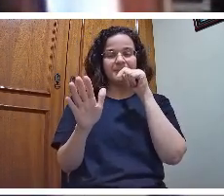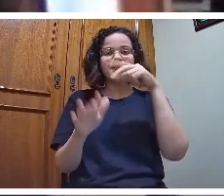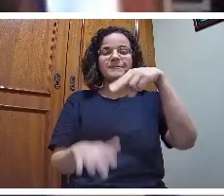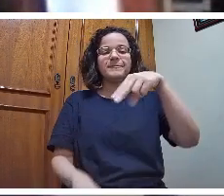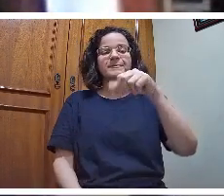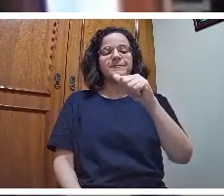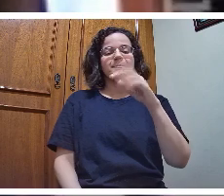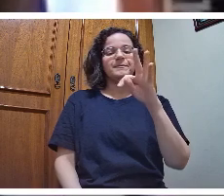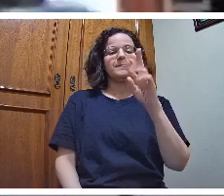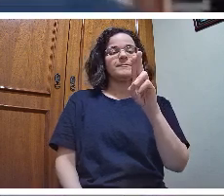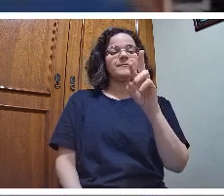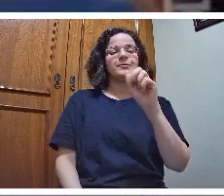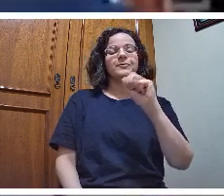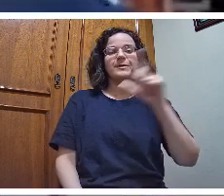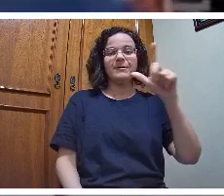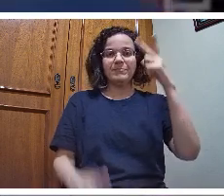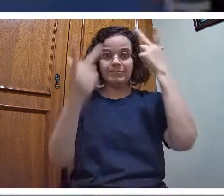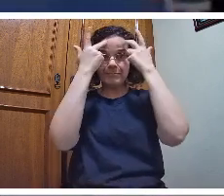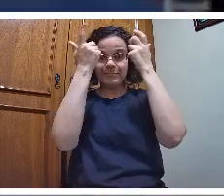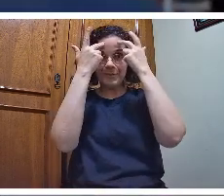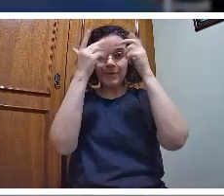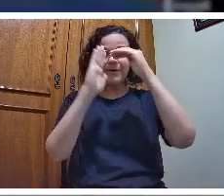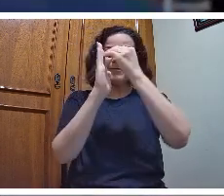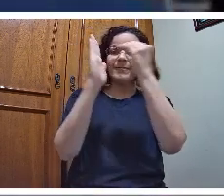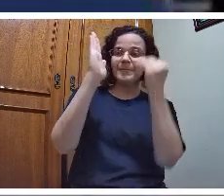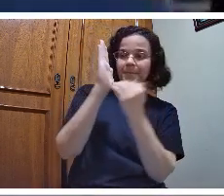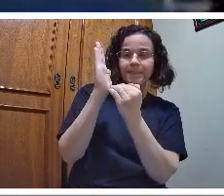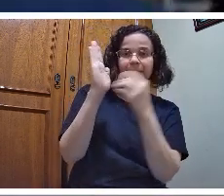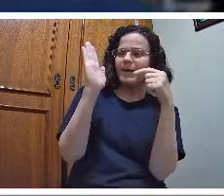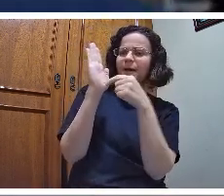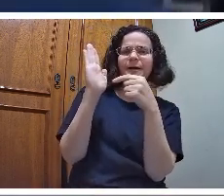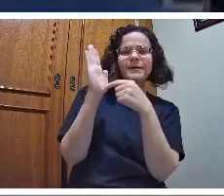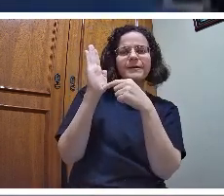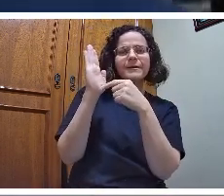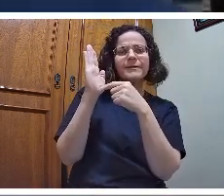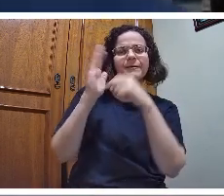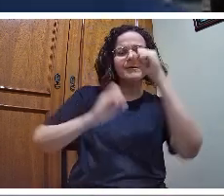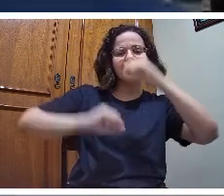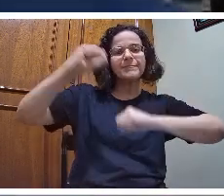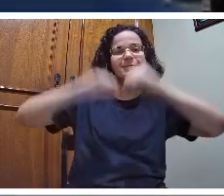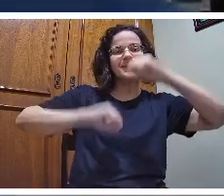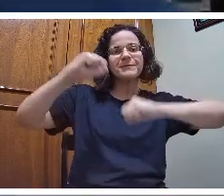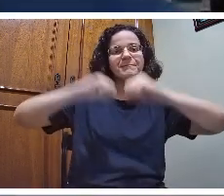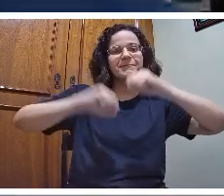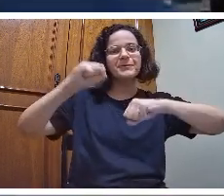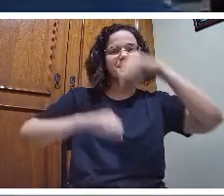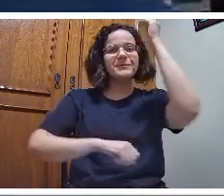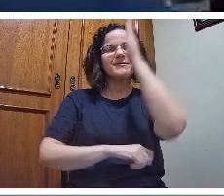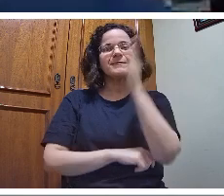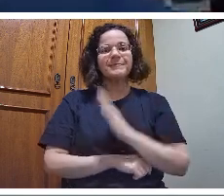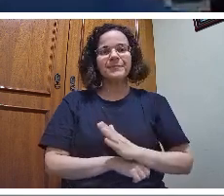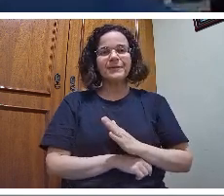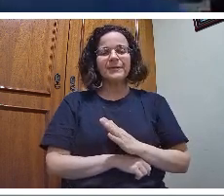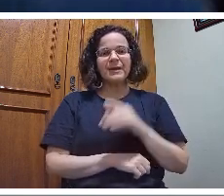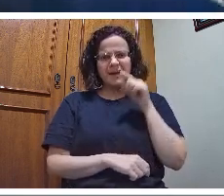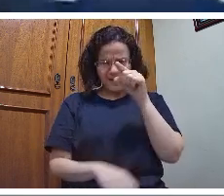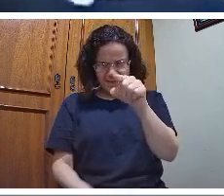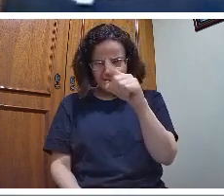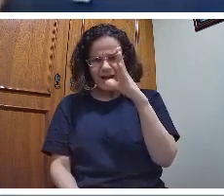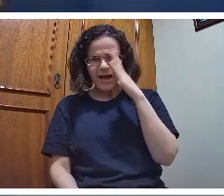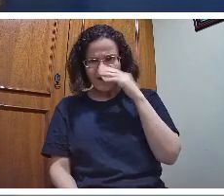está escrito indústria brasileira. Em Araucária tem uma indústria de água.